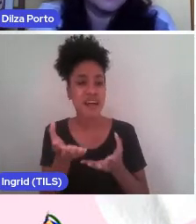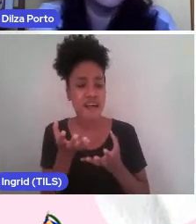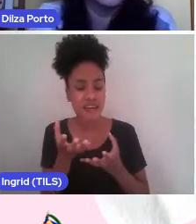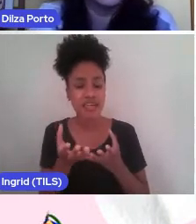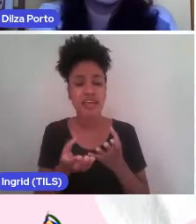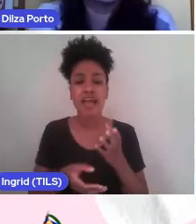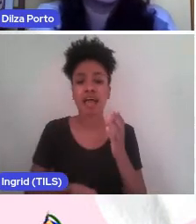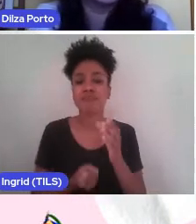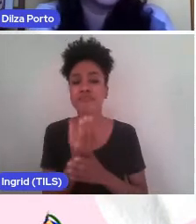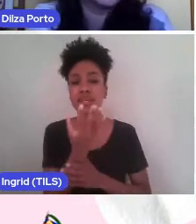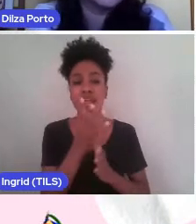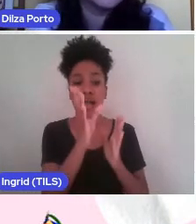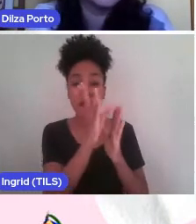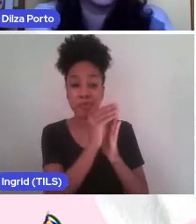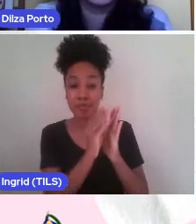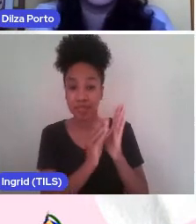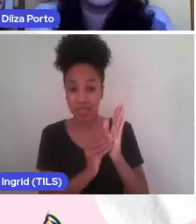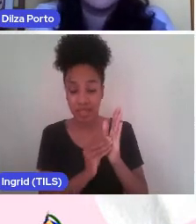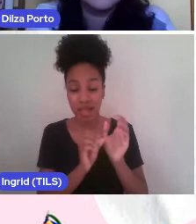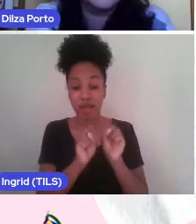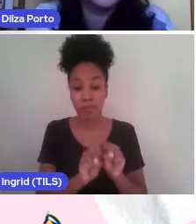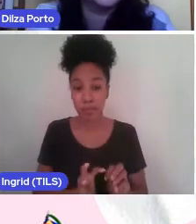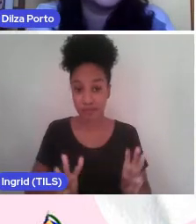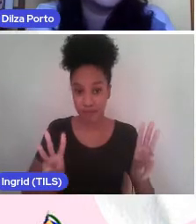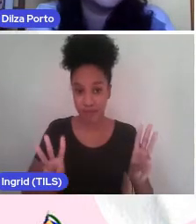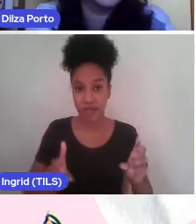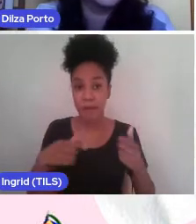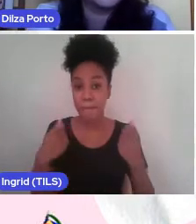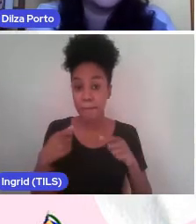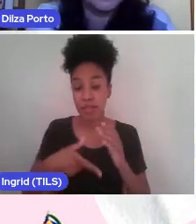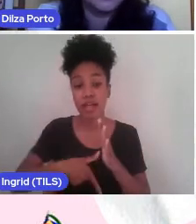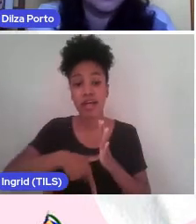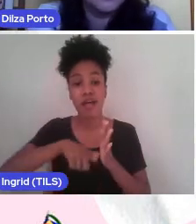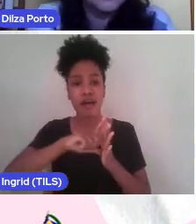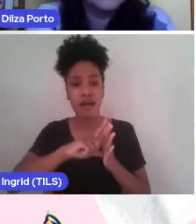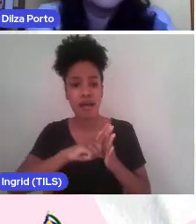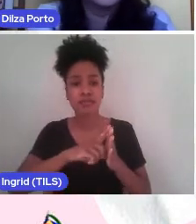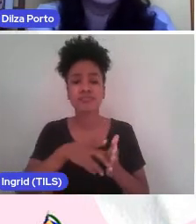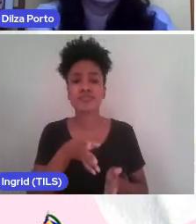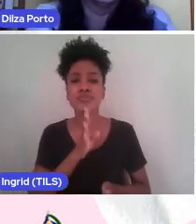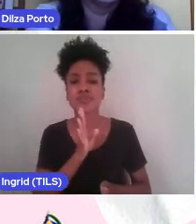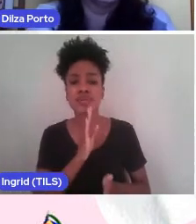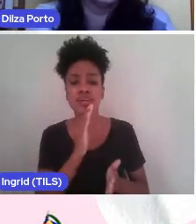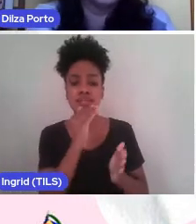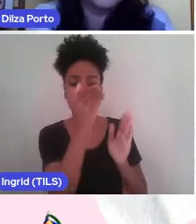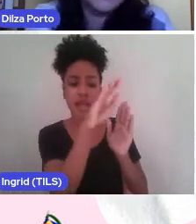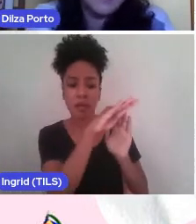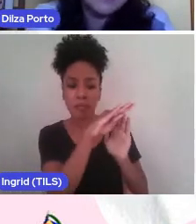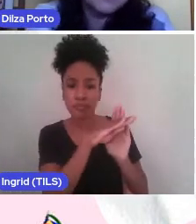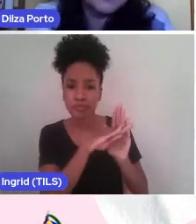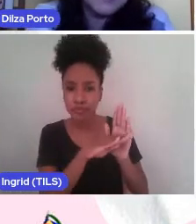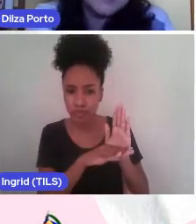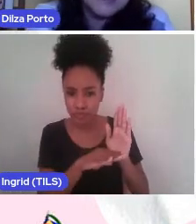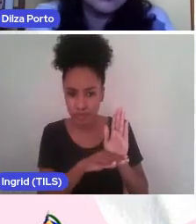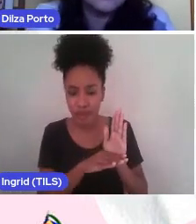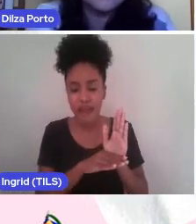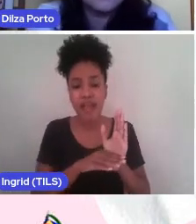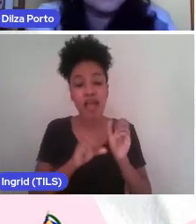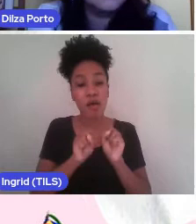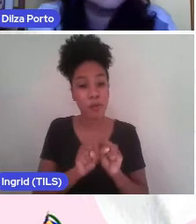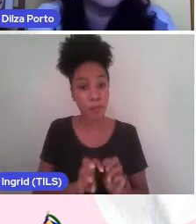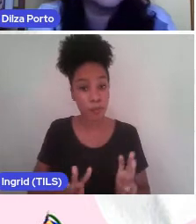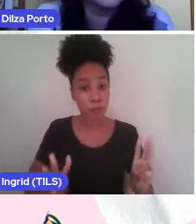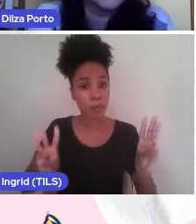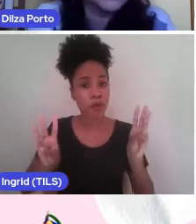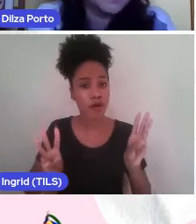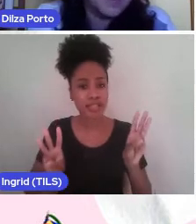Bicentenário, é preciso conhecer as diretrizes e os princípios do portal, buscar inspiração nas